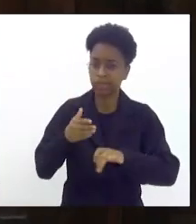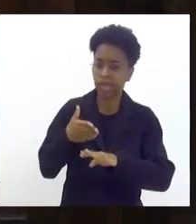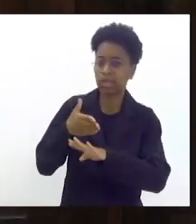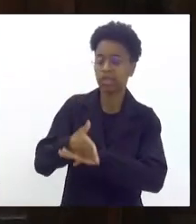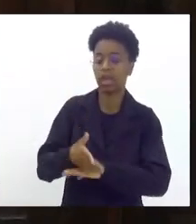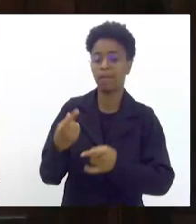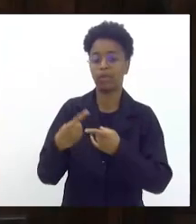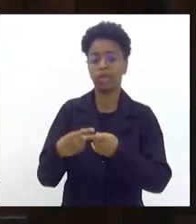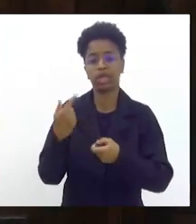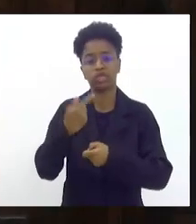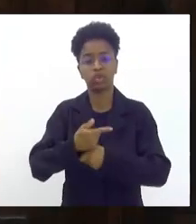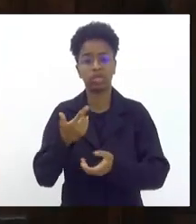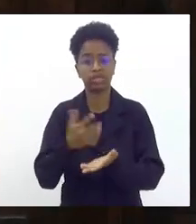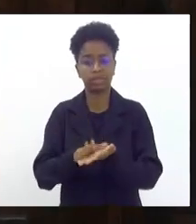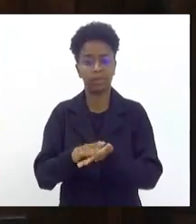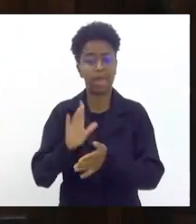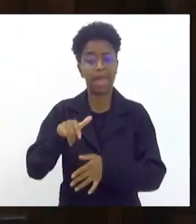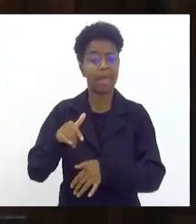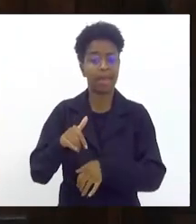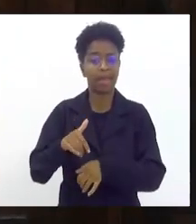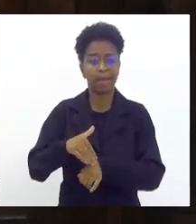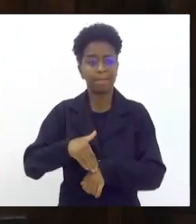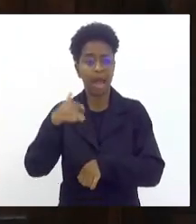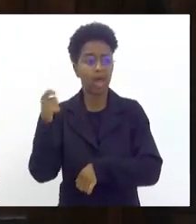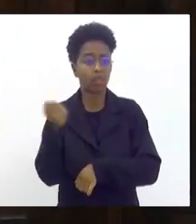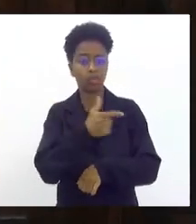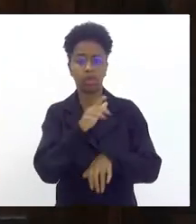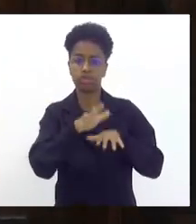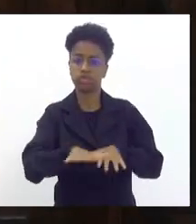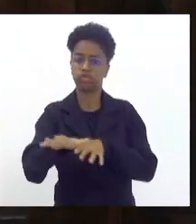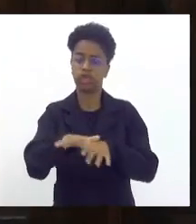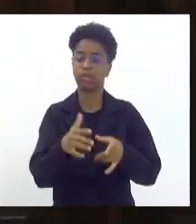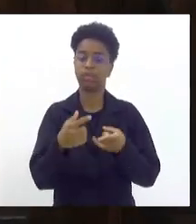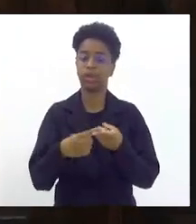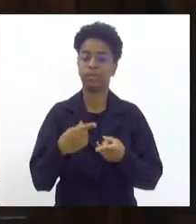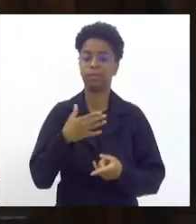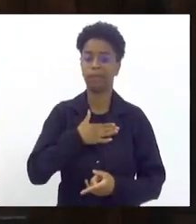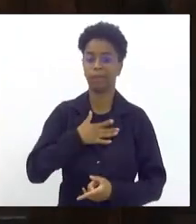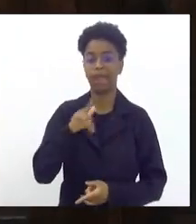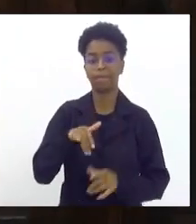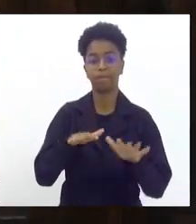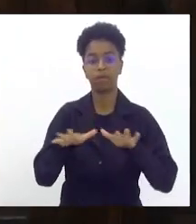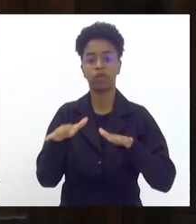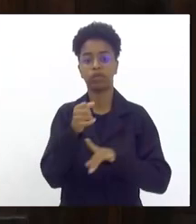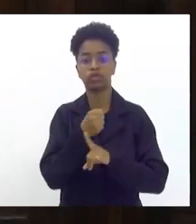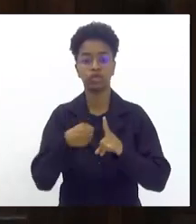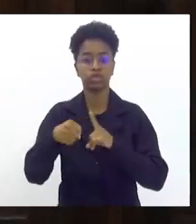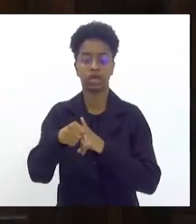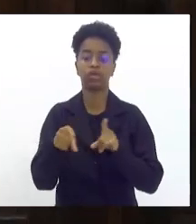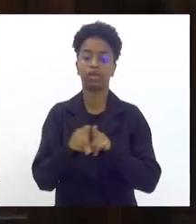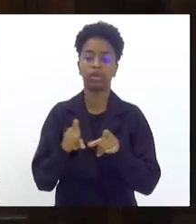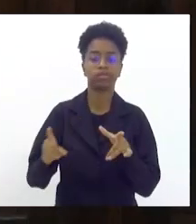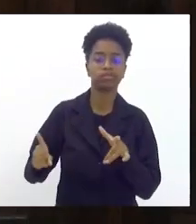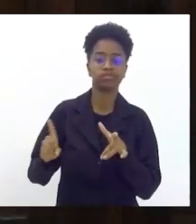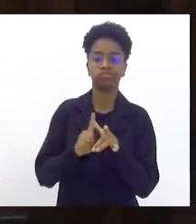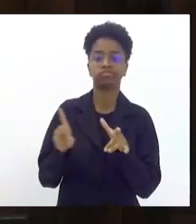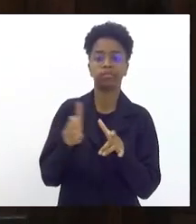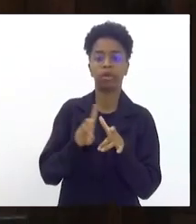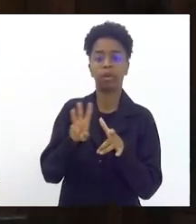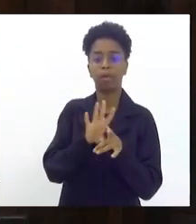escola de samba é muito mais do que o desfile. Para mim, é um movimento, o maior movimento social, é um movimento de agregação de pessoas.